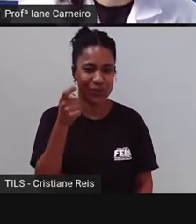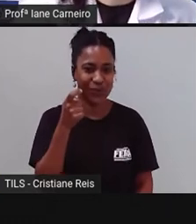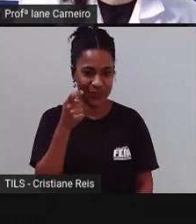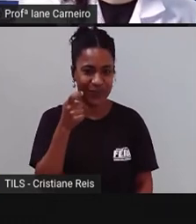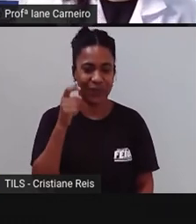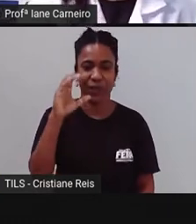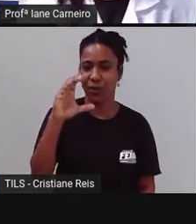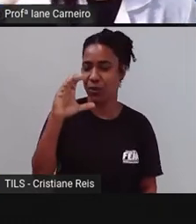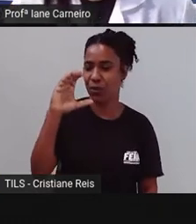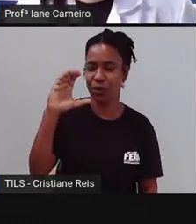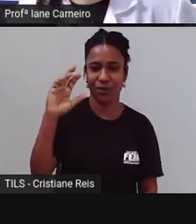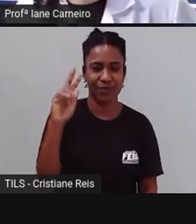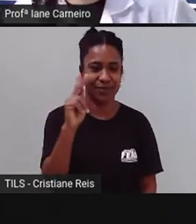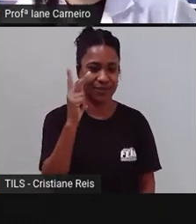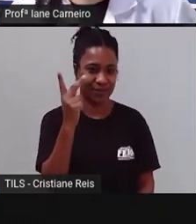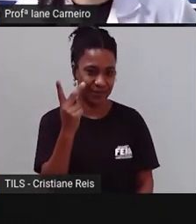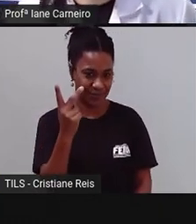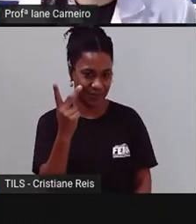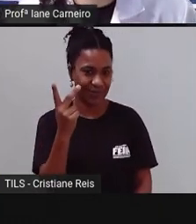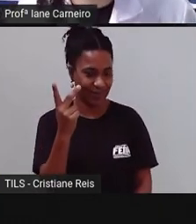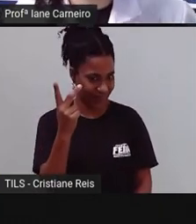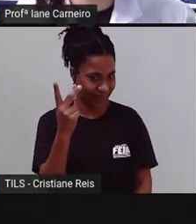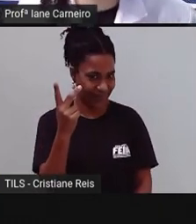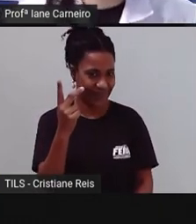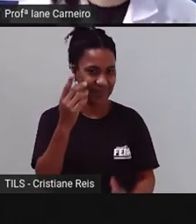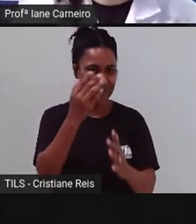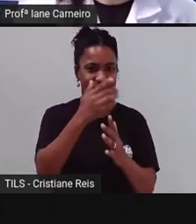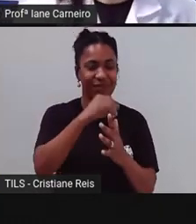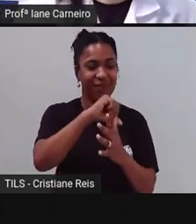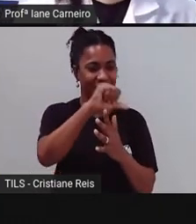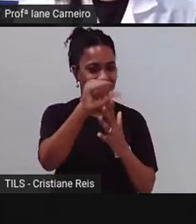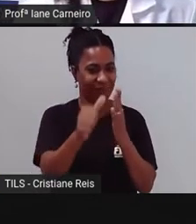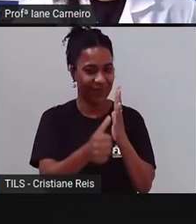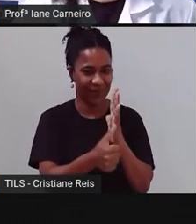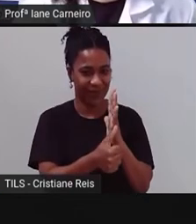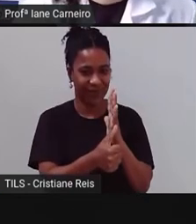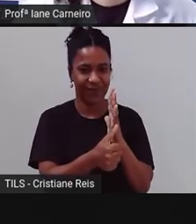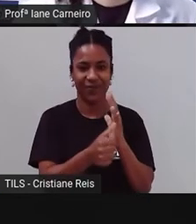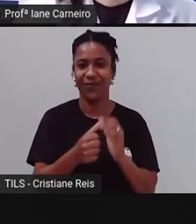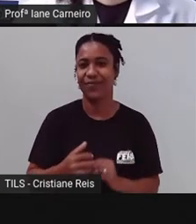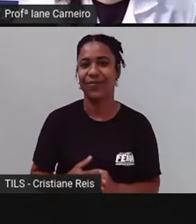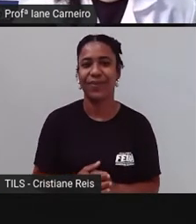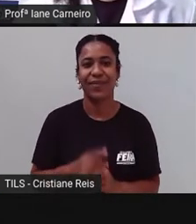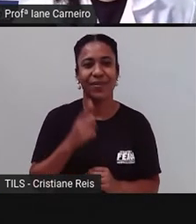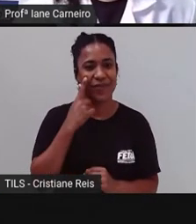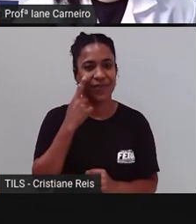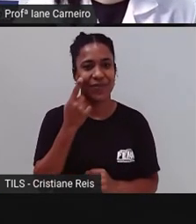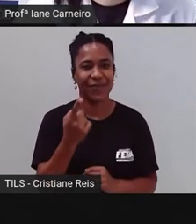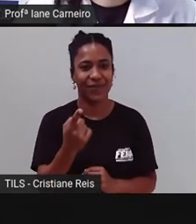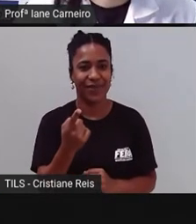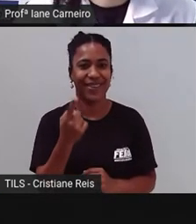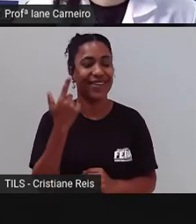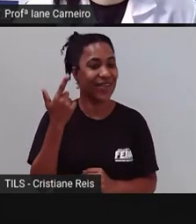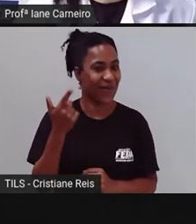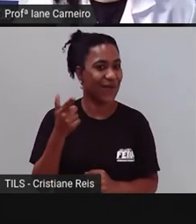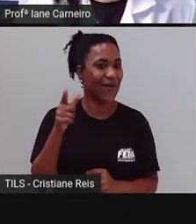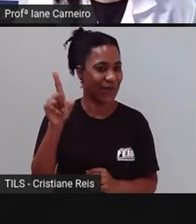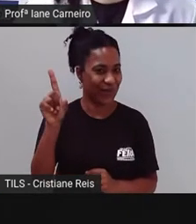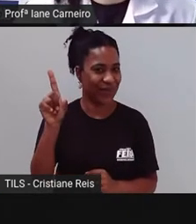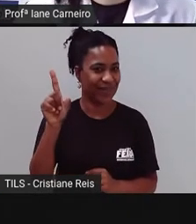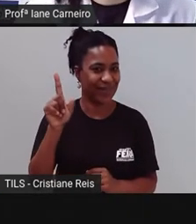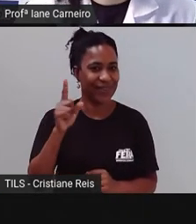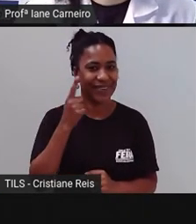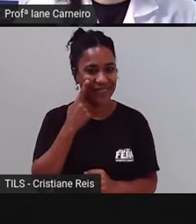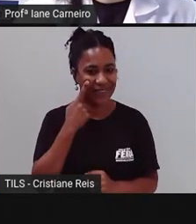H e alguma outra vogal. E a vogal, certo? Vamos para o próximo. Outra adivinha e mais